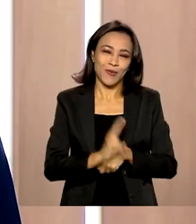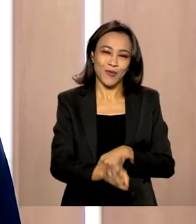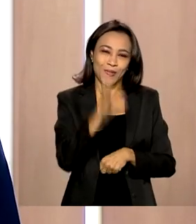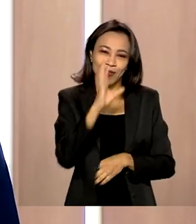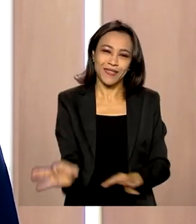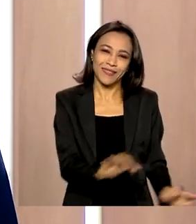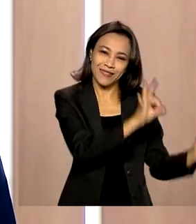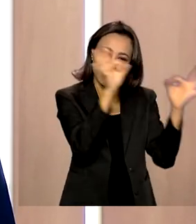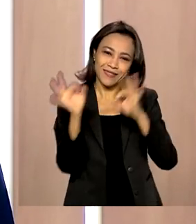conosco. Tenha um ótimo dia.